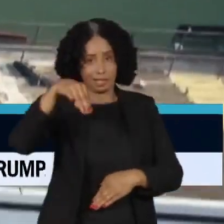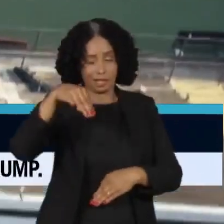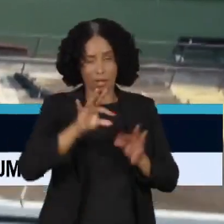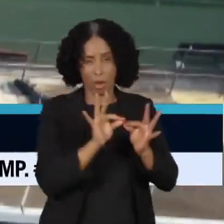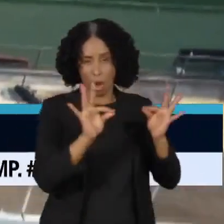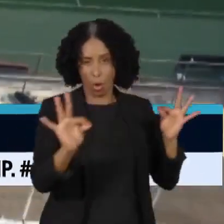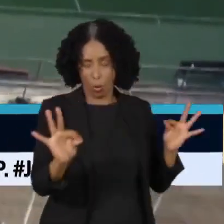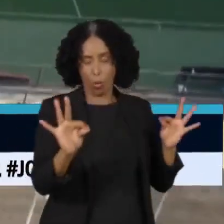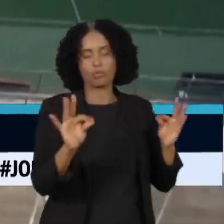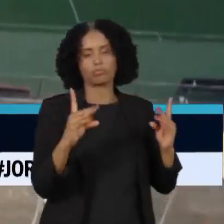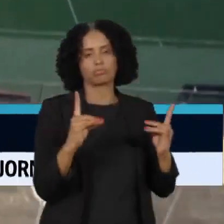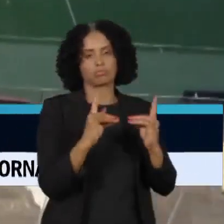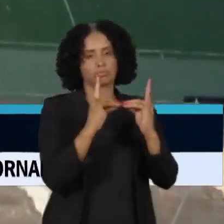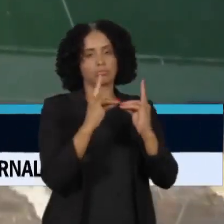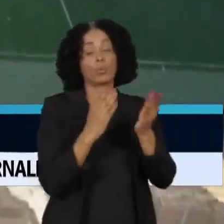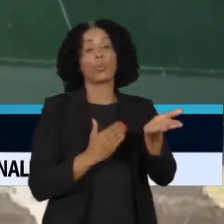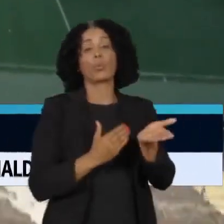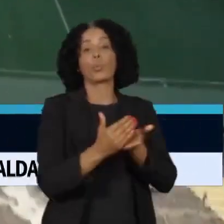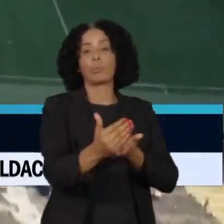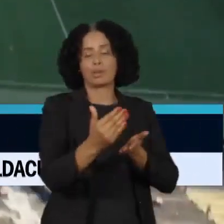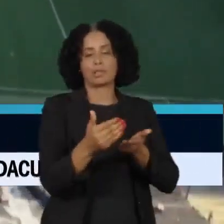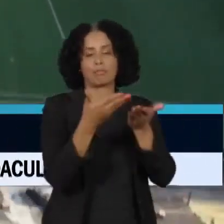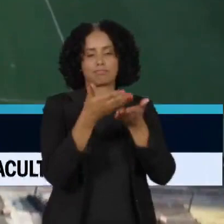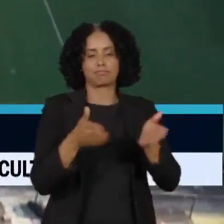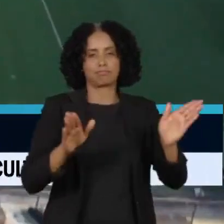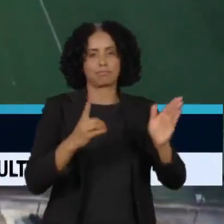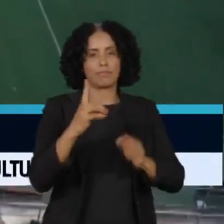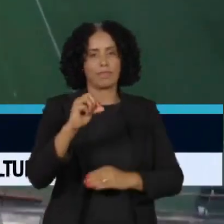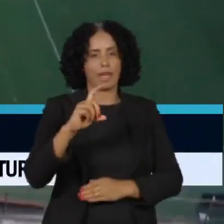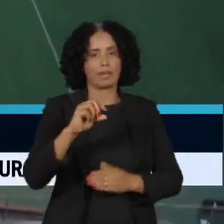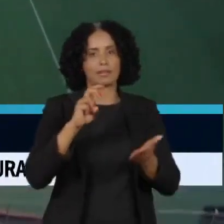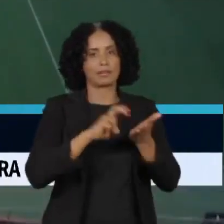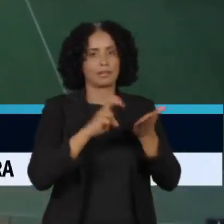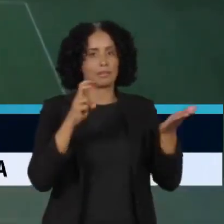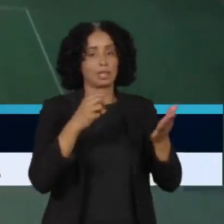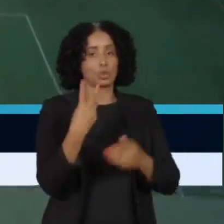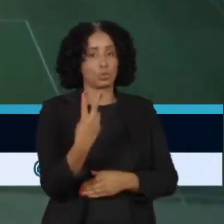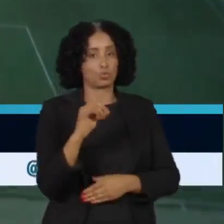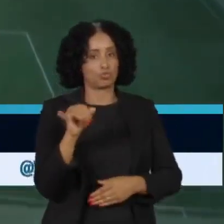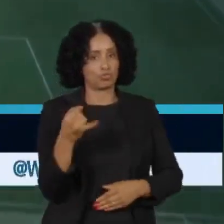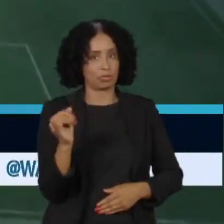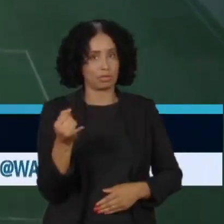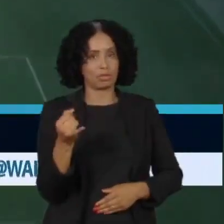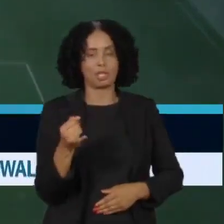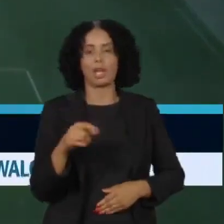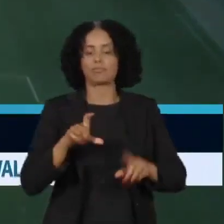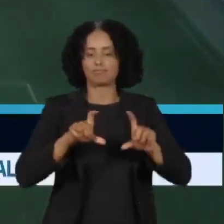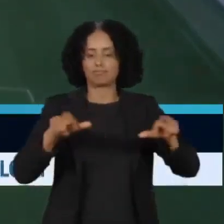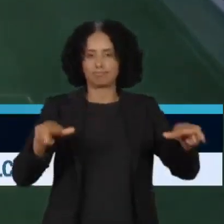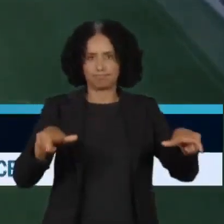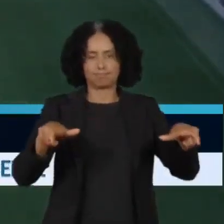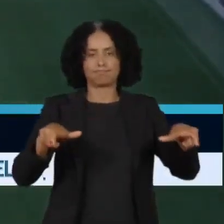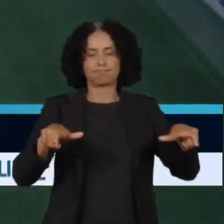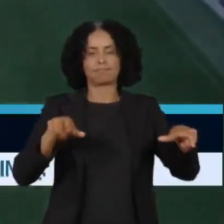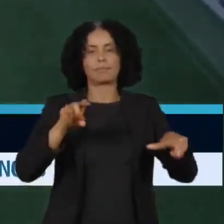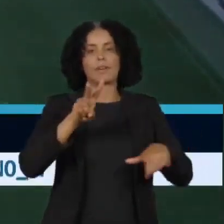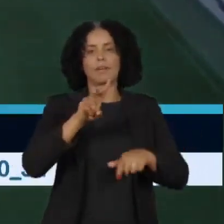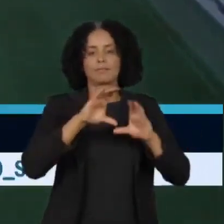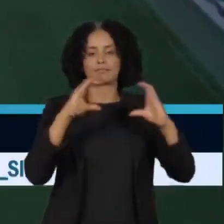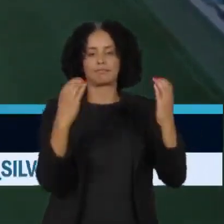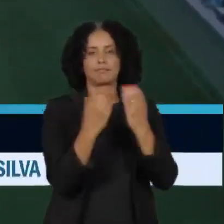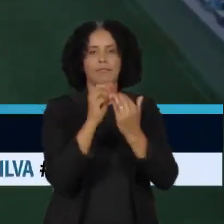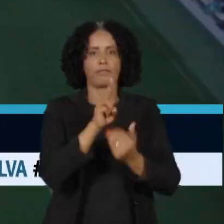O velório está previsto para começar às 10 da manhã do dia 2 de janeiro, no gramado do estádio da Vila Belmiro,